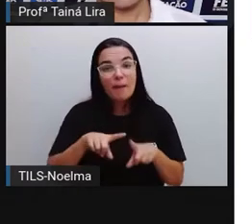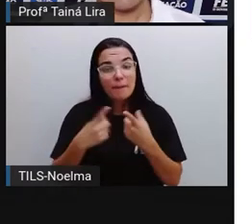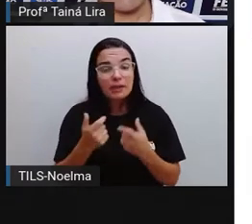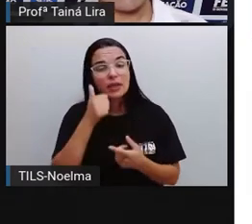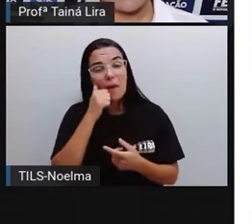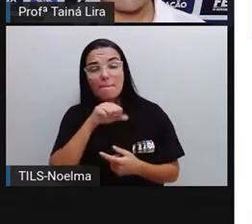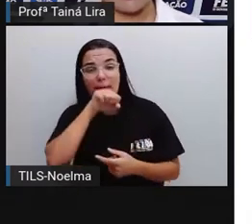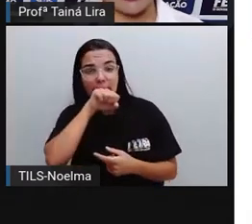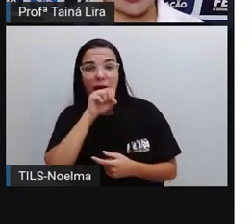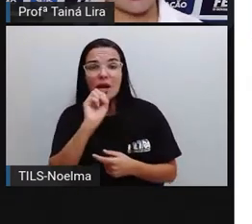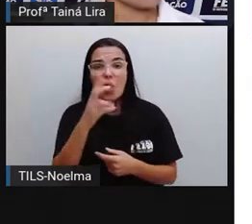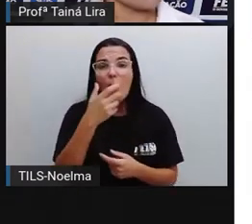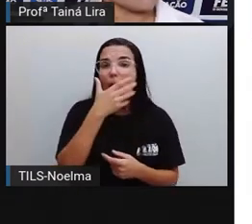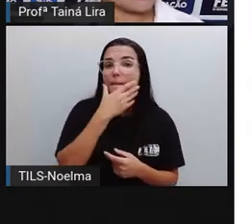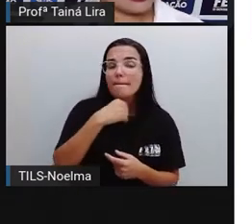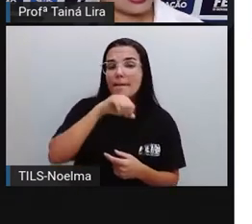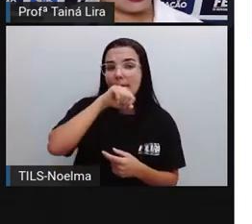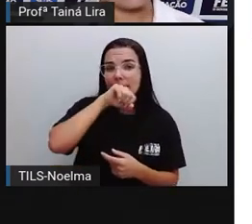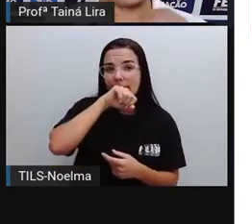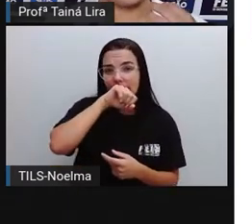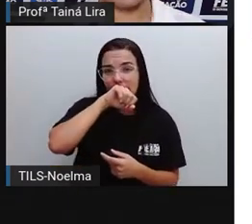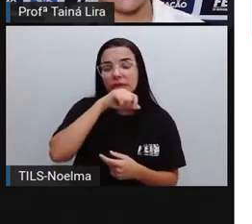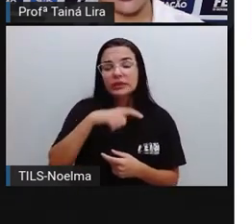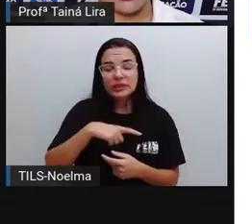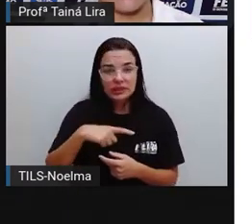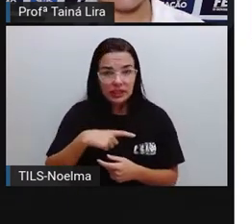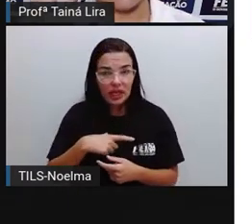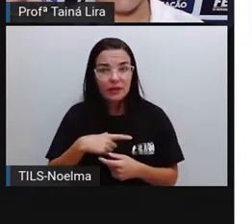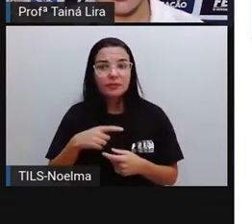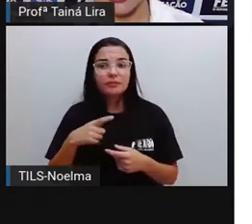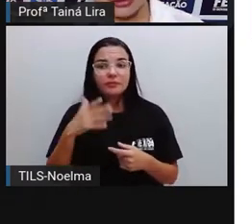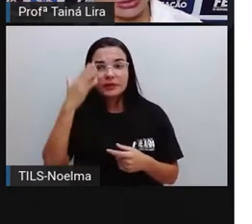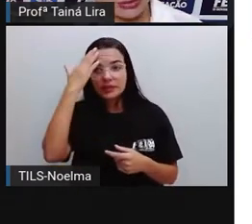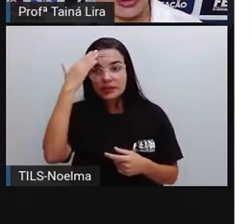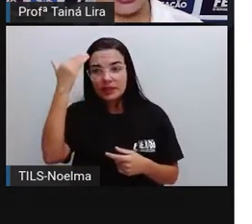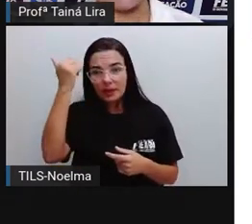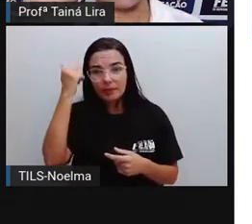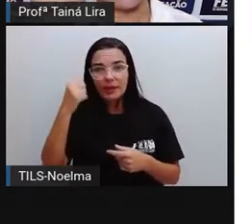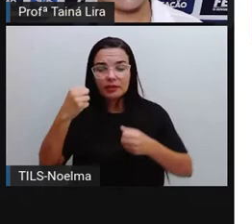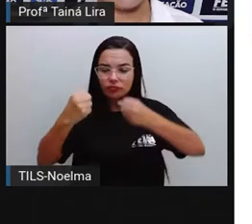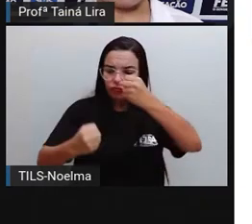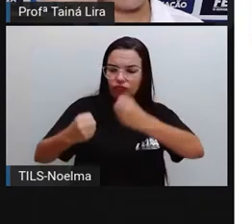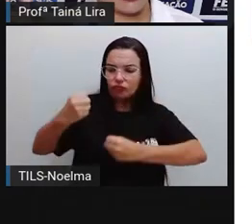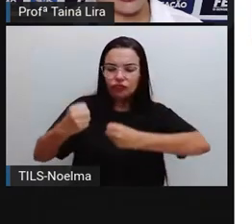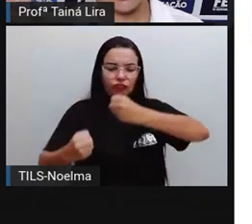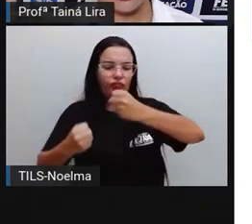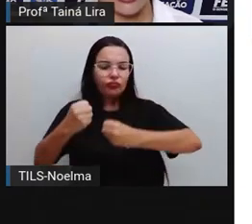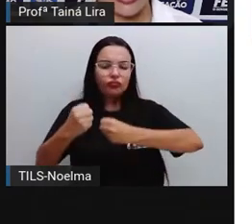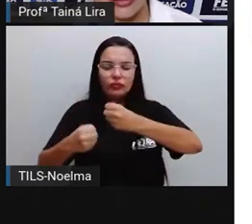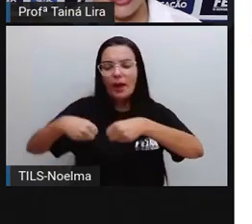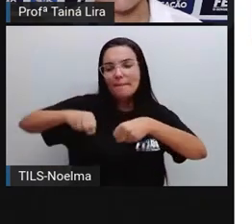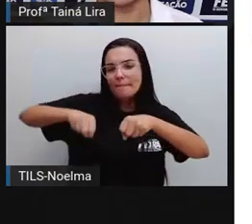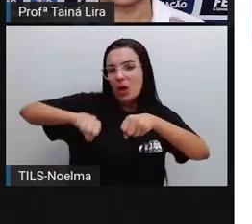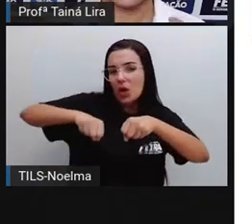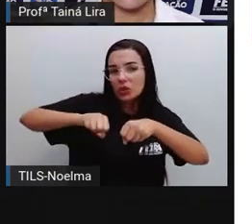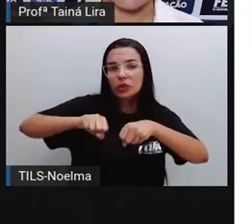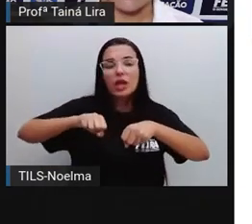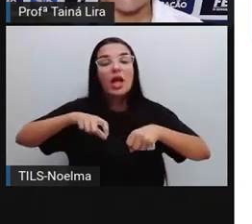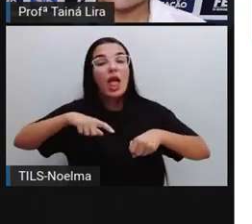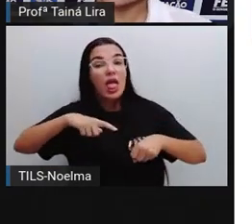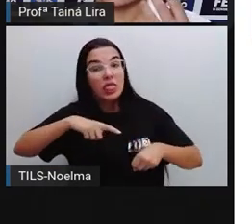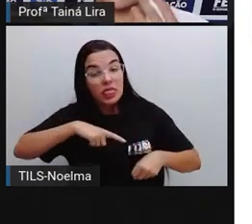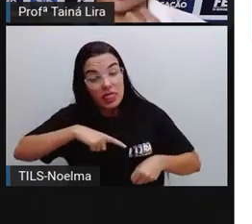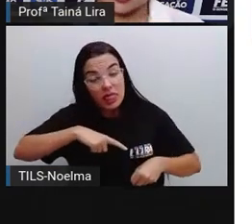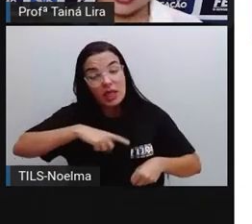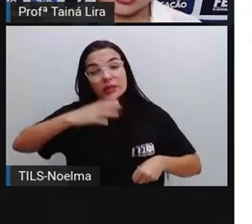quem o papai ou a mamãe aí souber dirigir, tiver aí um automóvel, né? Uma moto, um carro, tá